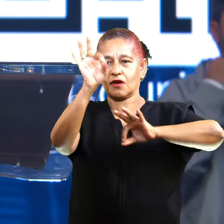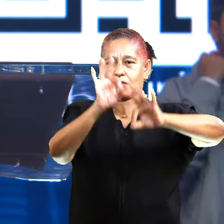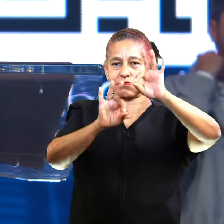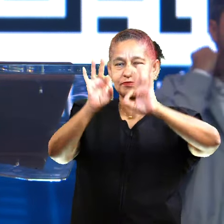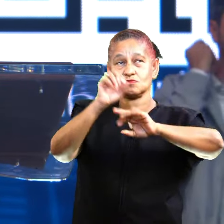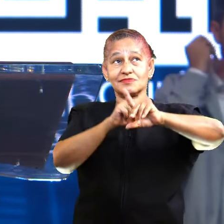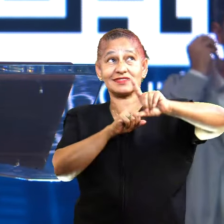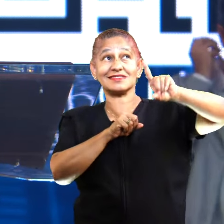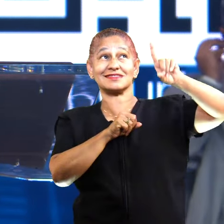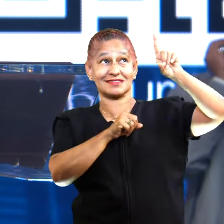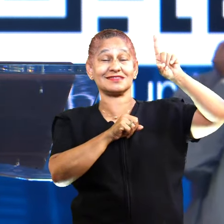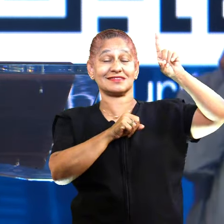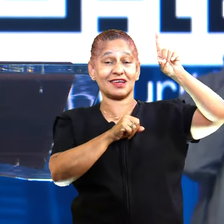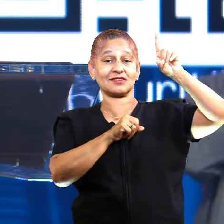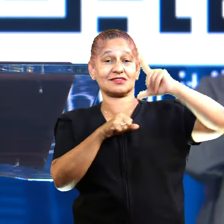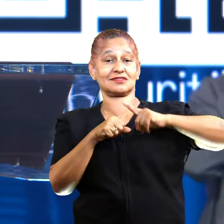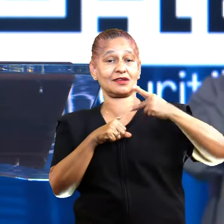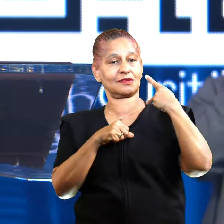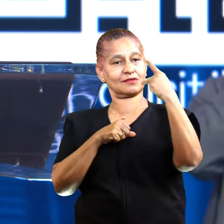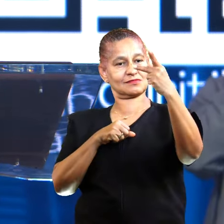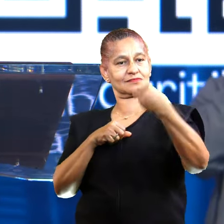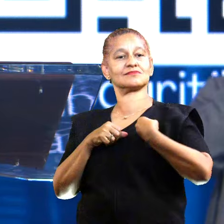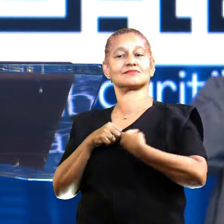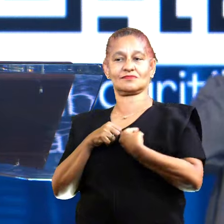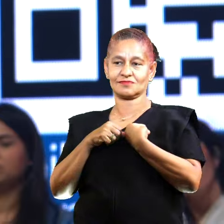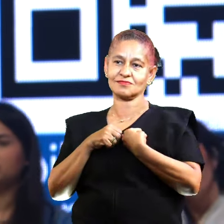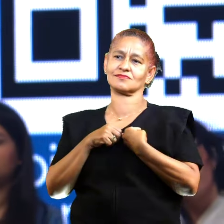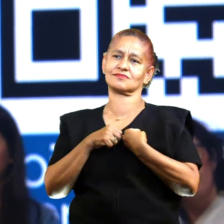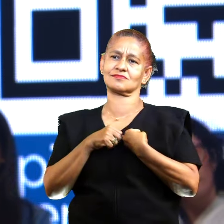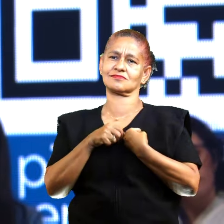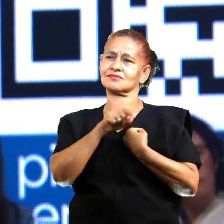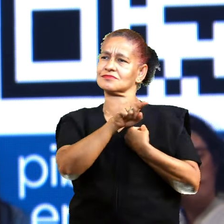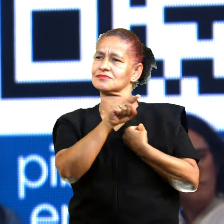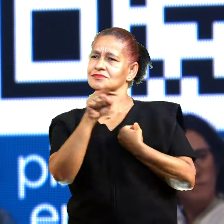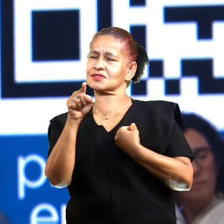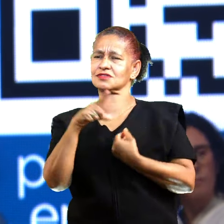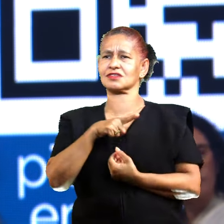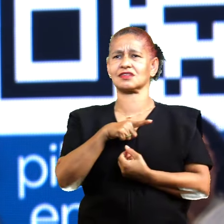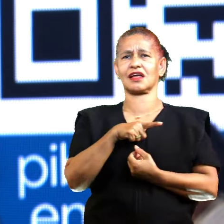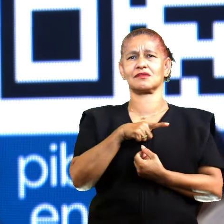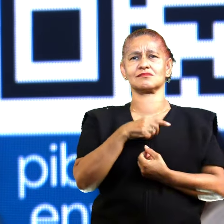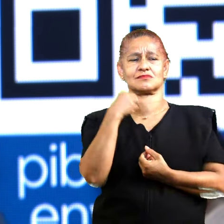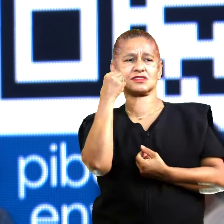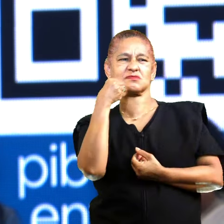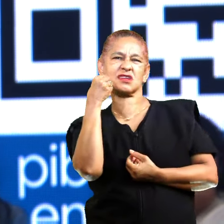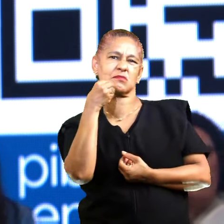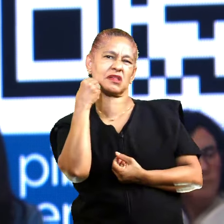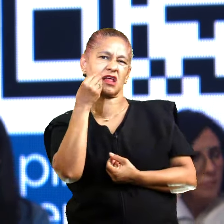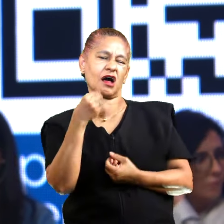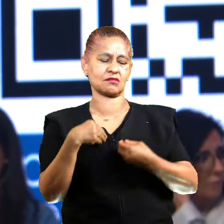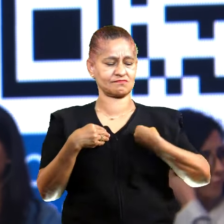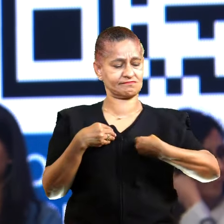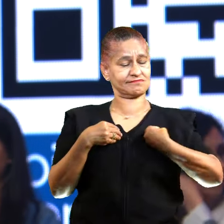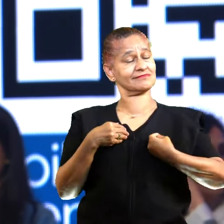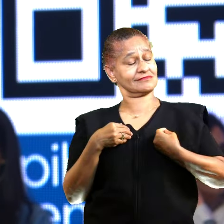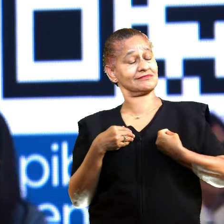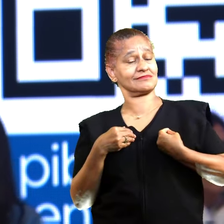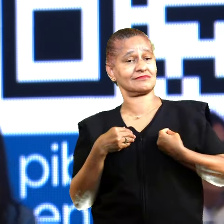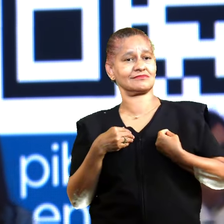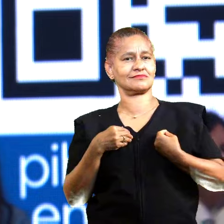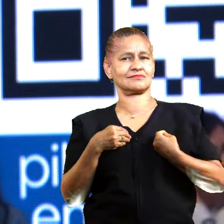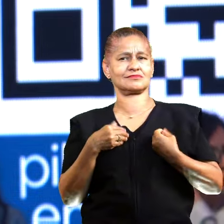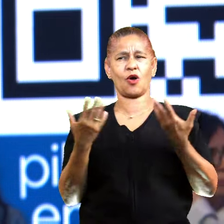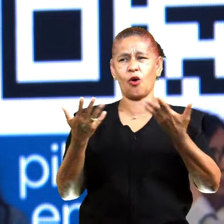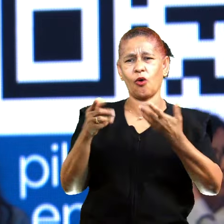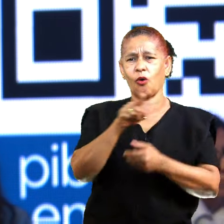daquilo que Deus tem para você. Aonde você tem vivido? Aonde você está